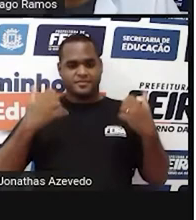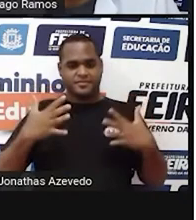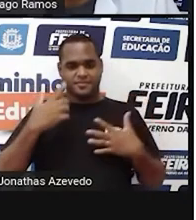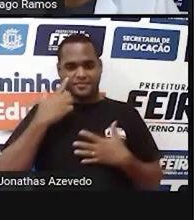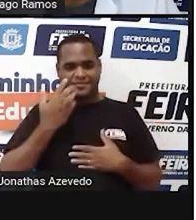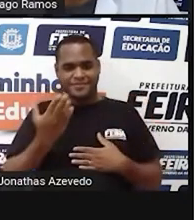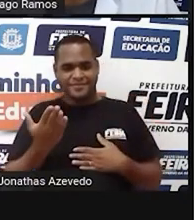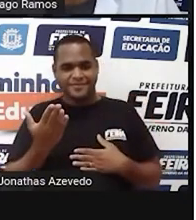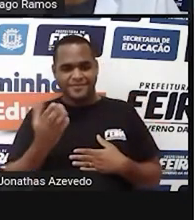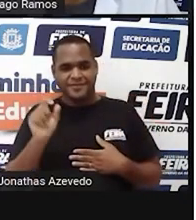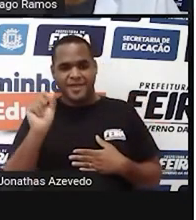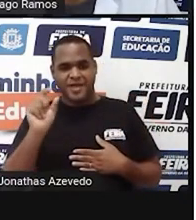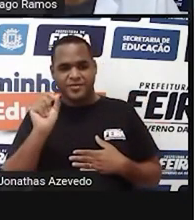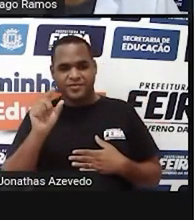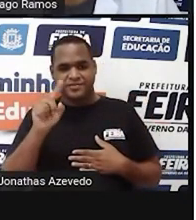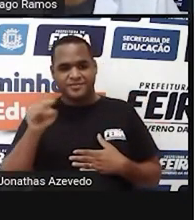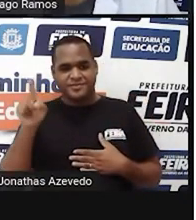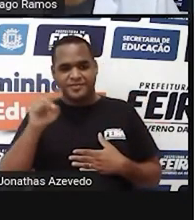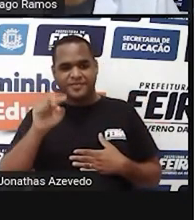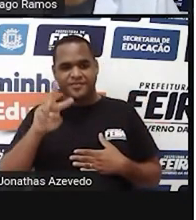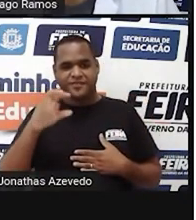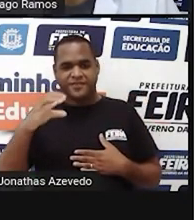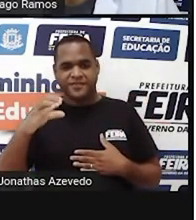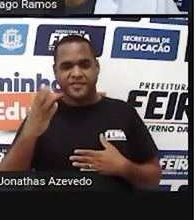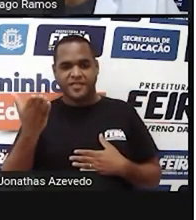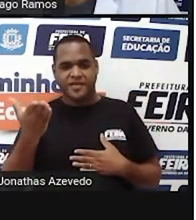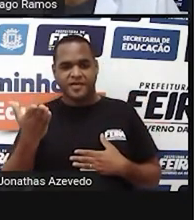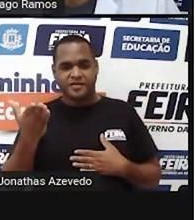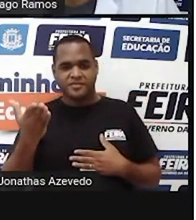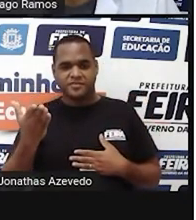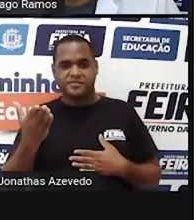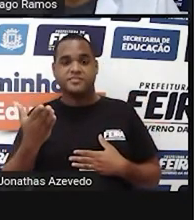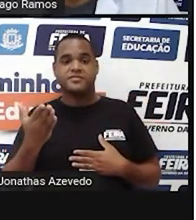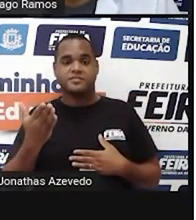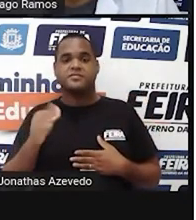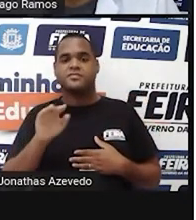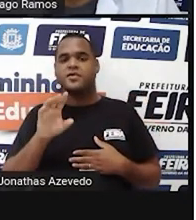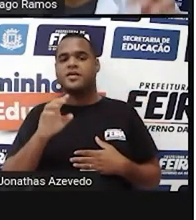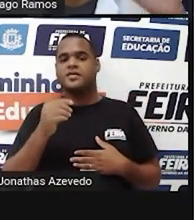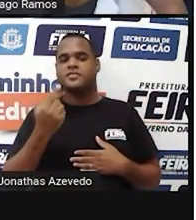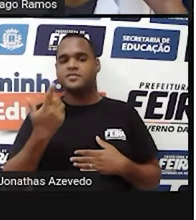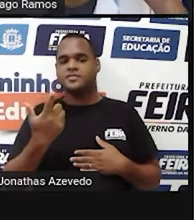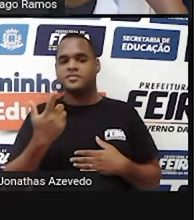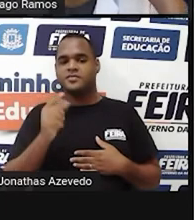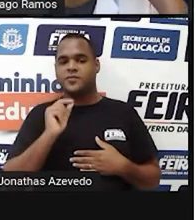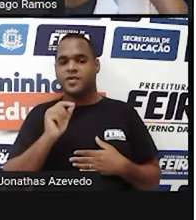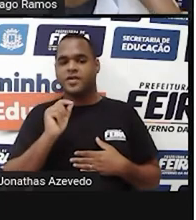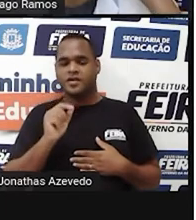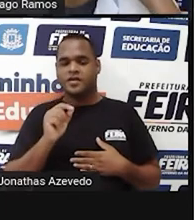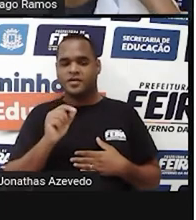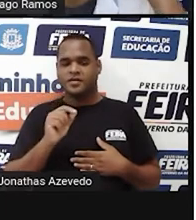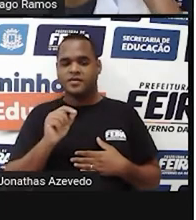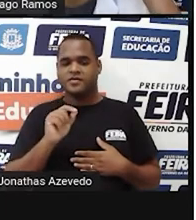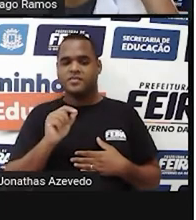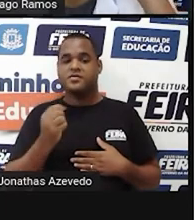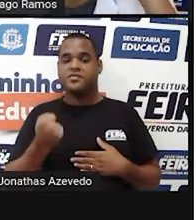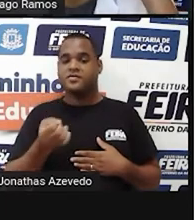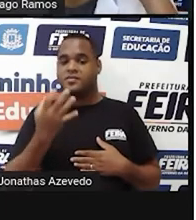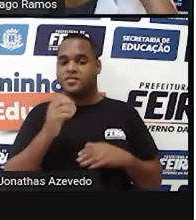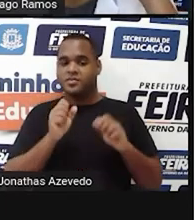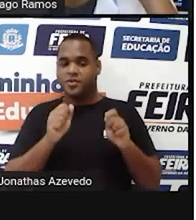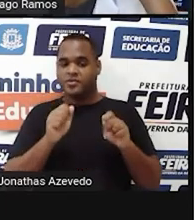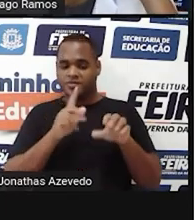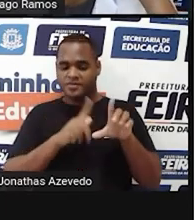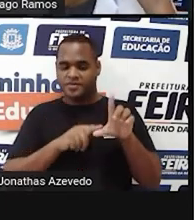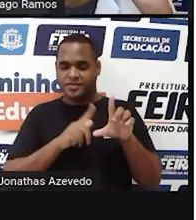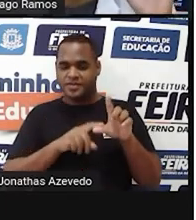mouse e bolinha azul. VC, o volume do cubo, para as três dimensões. Comprimento, largura e altura, a gente vai usar a